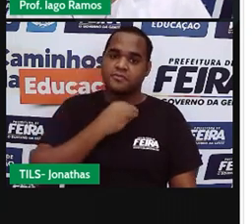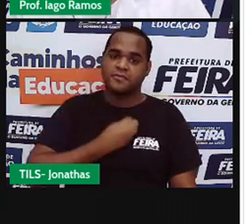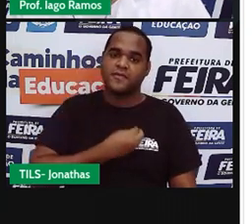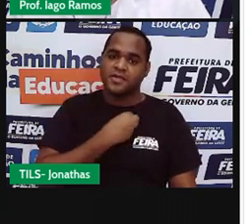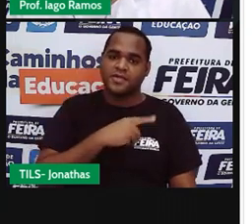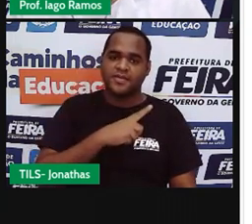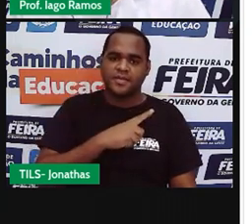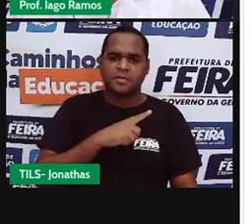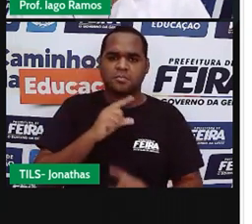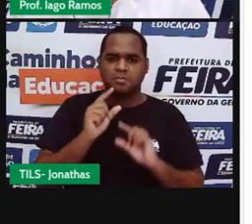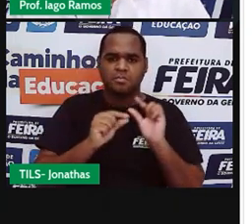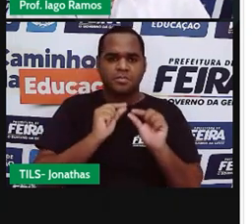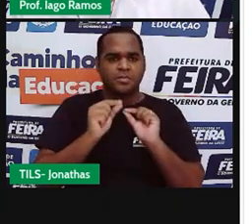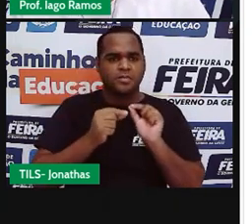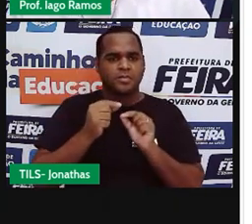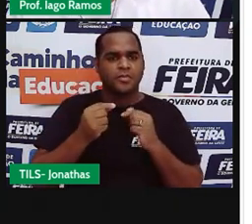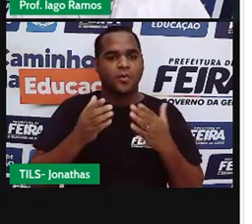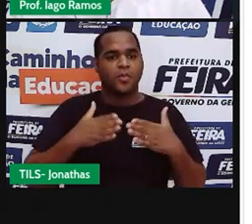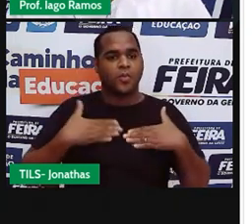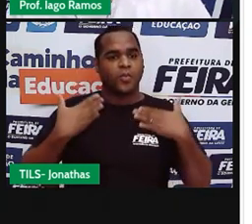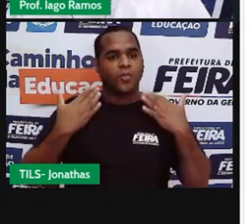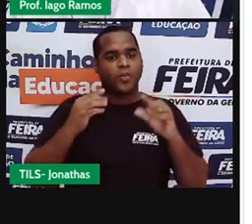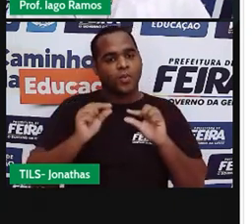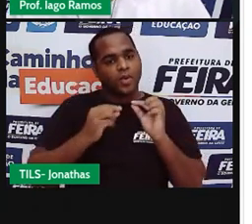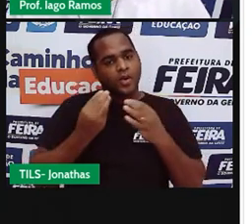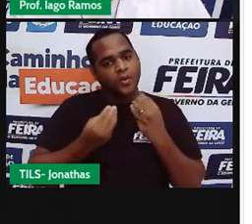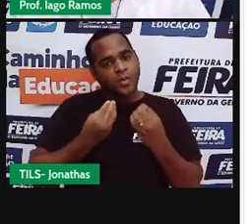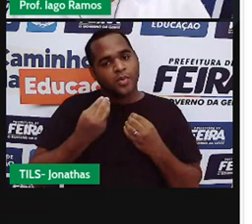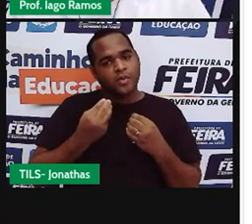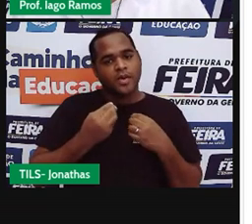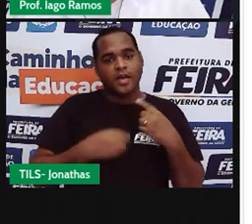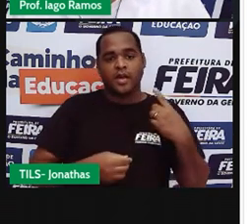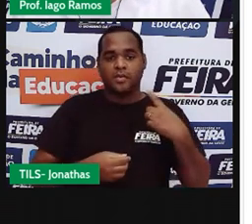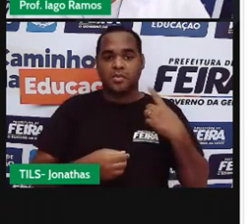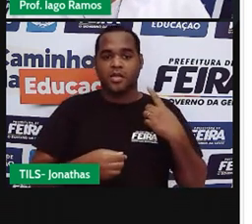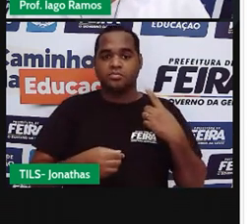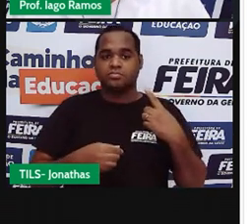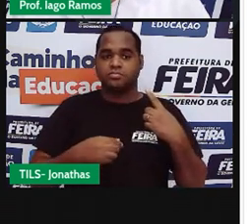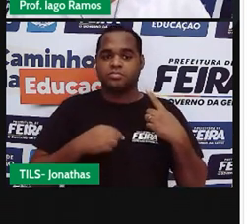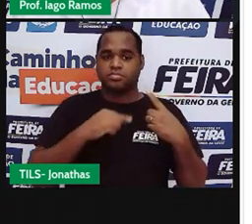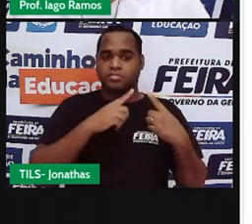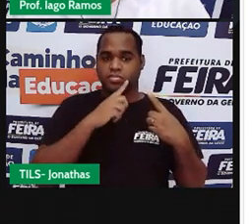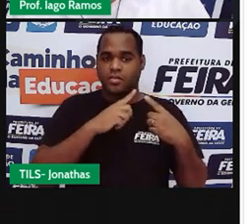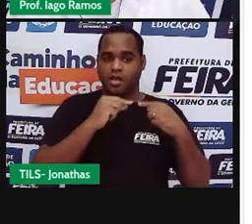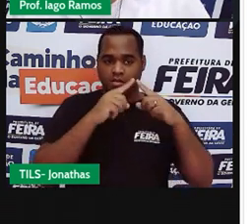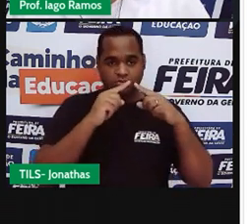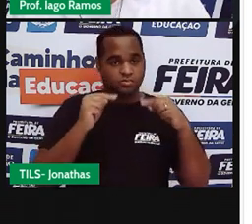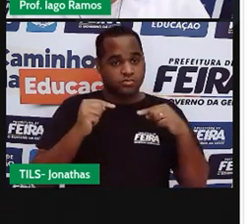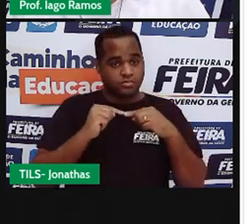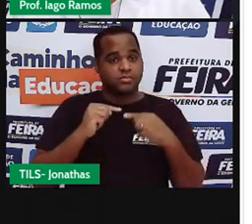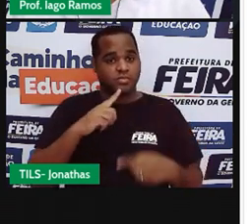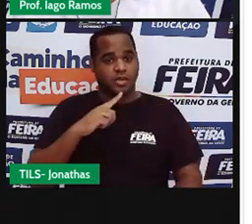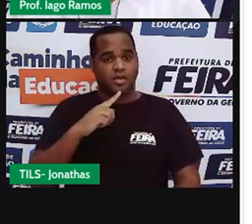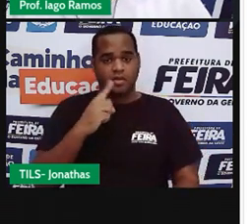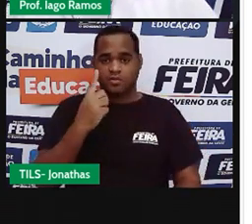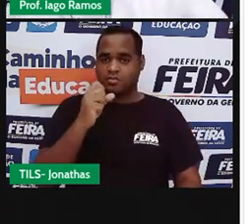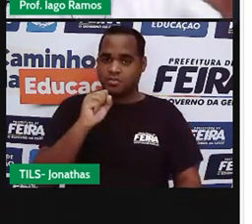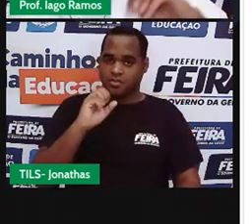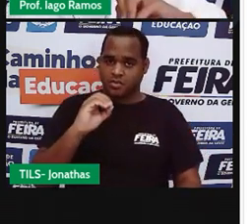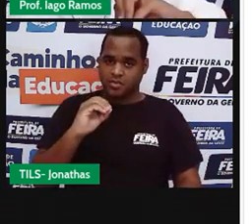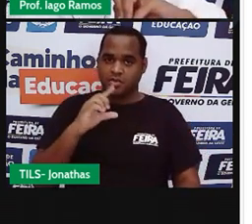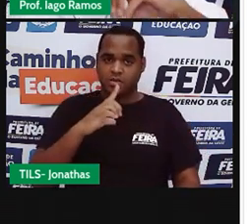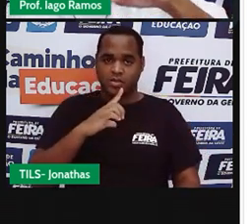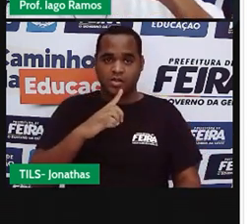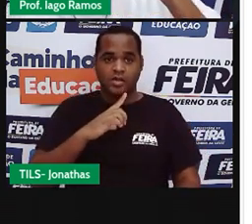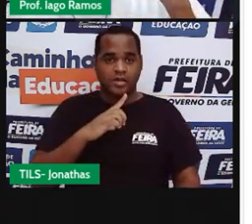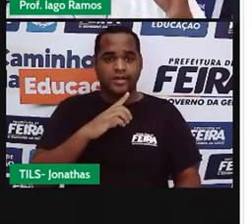Como assim, professor? No primeiro, eu somei os três, deu 180. O